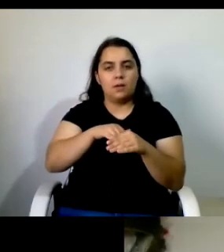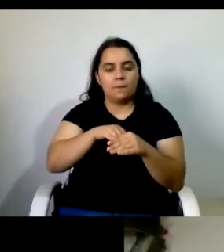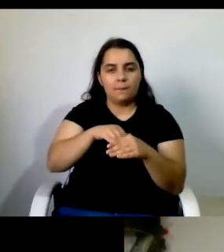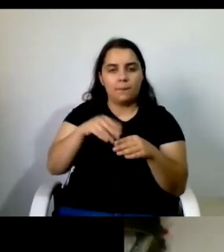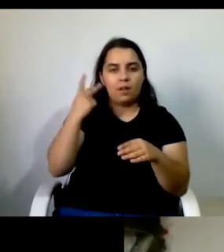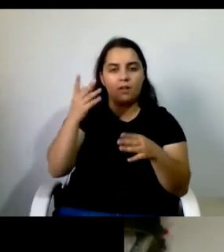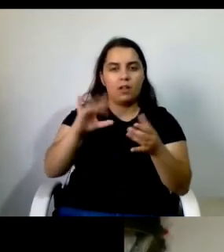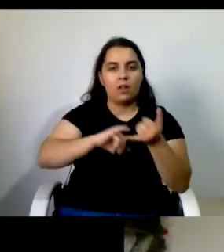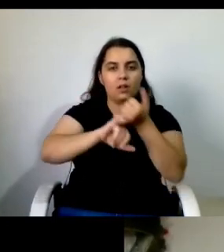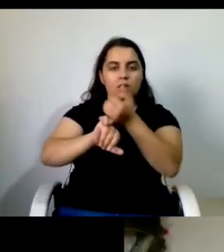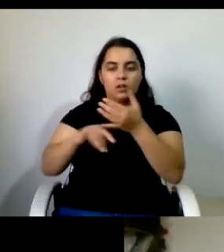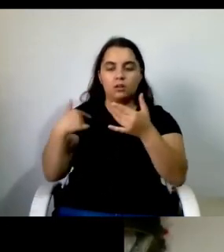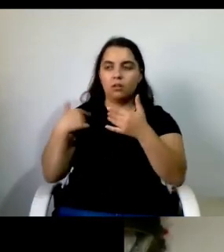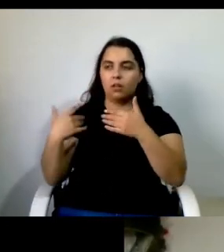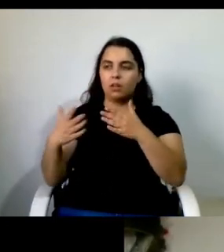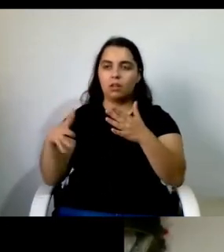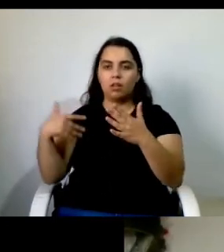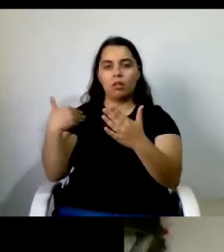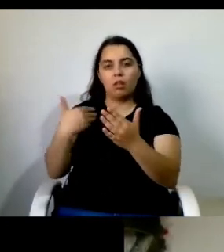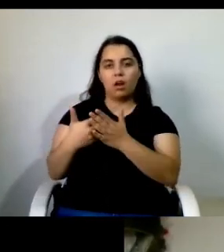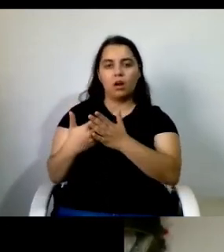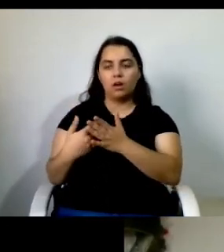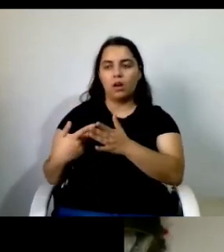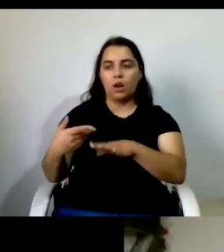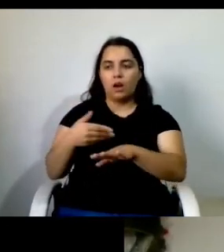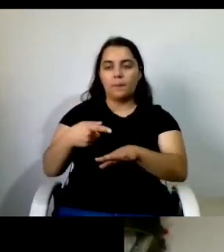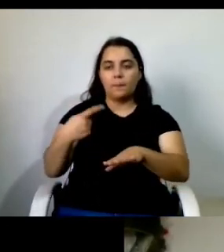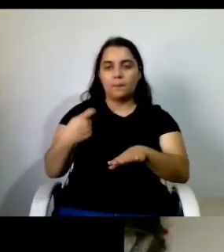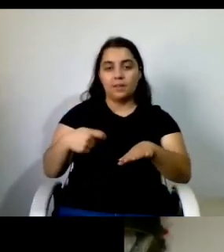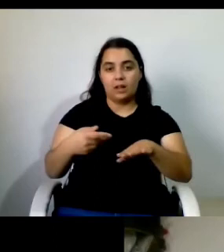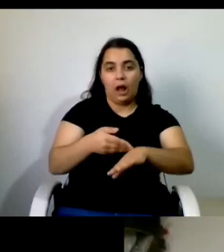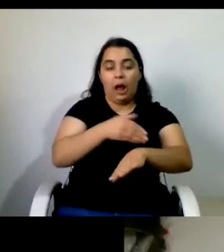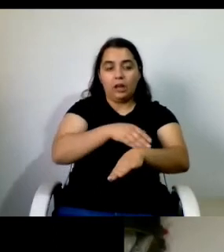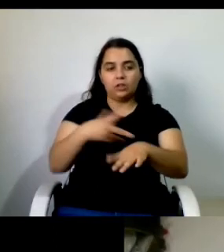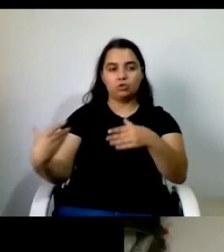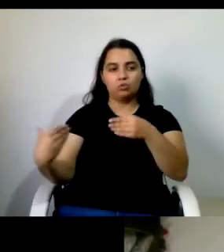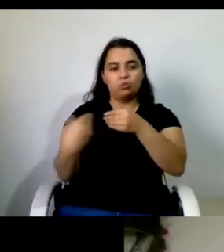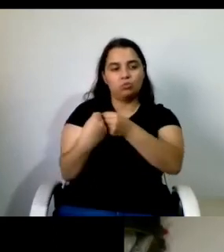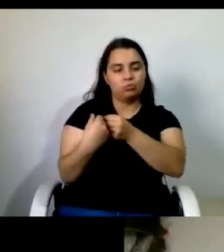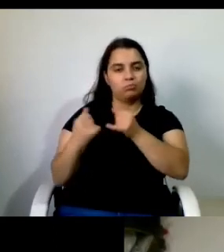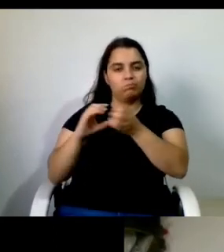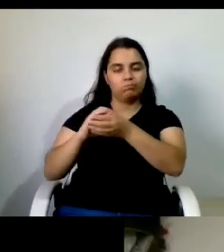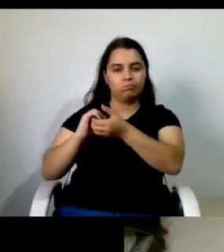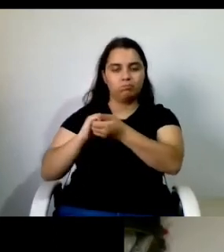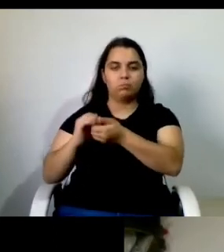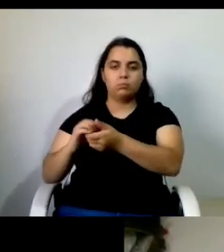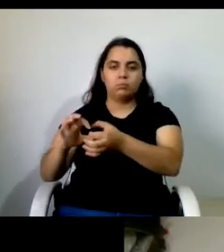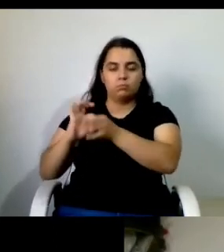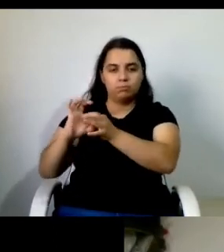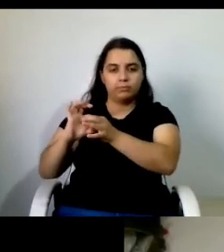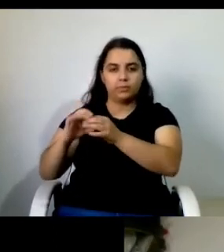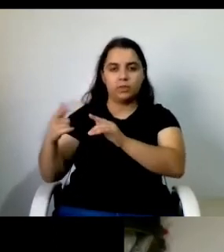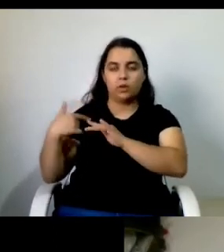da anterior presidente que me lançou o desafio de a suceder fiz parte de uma direção com ela entre